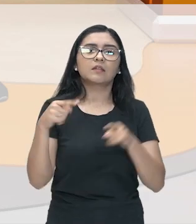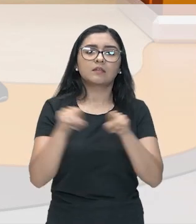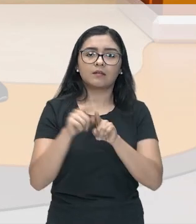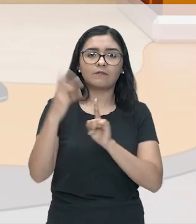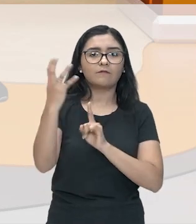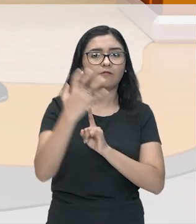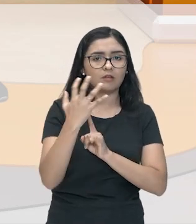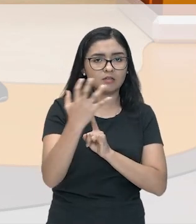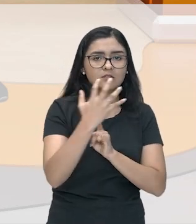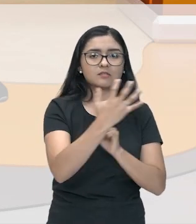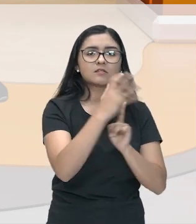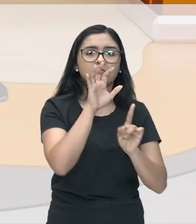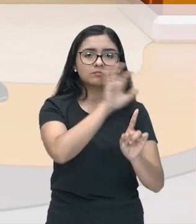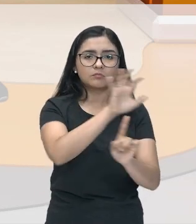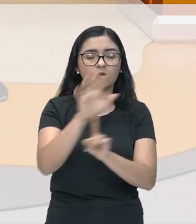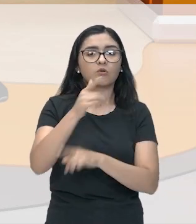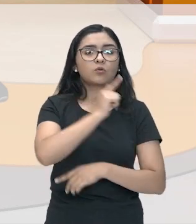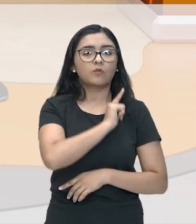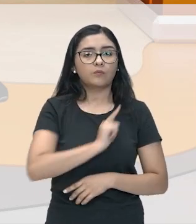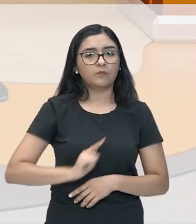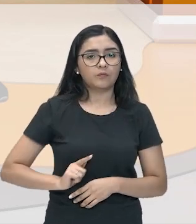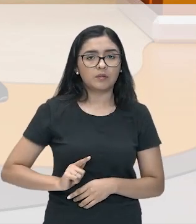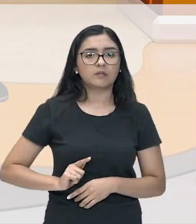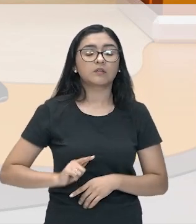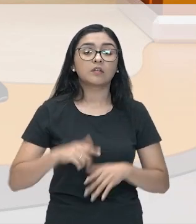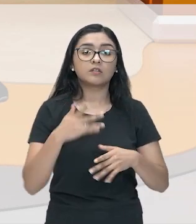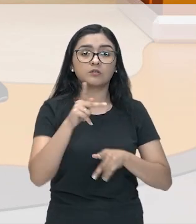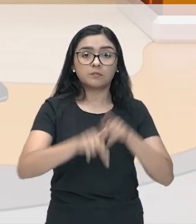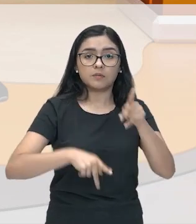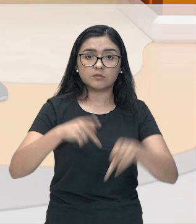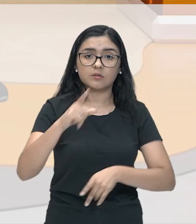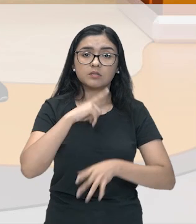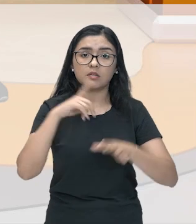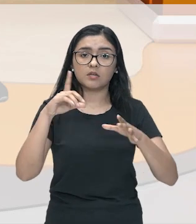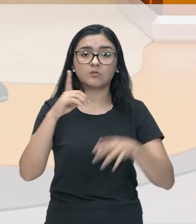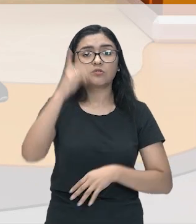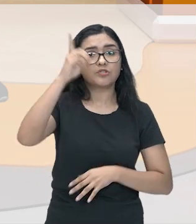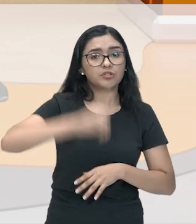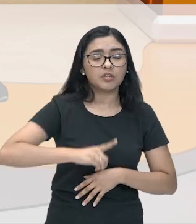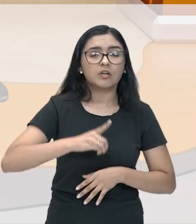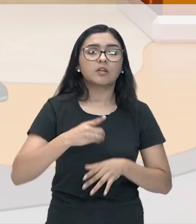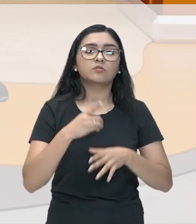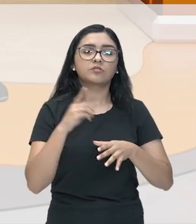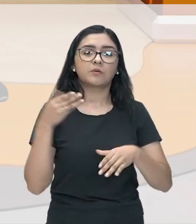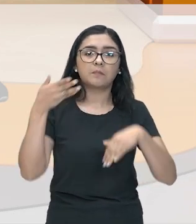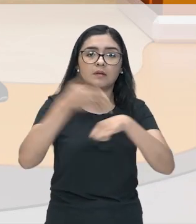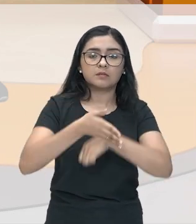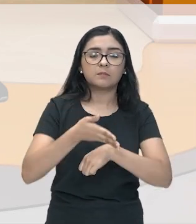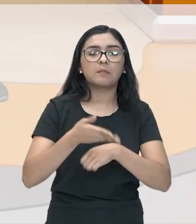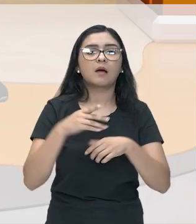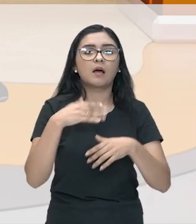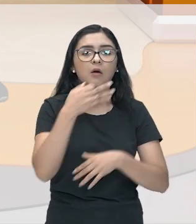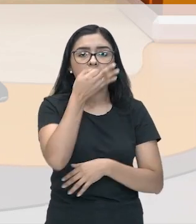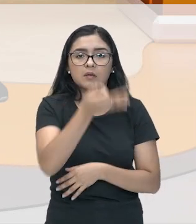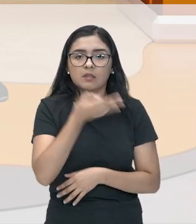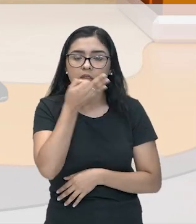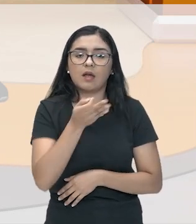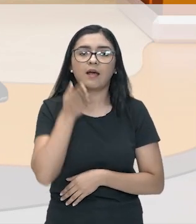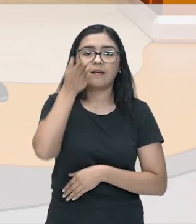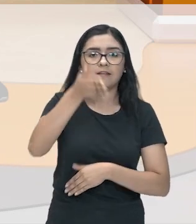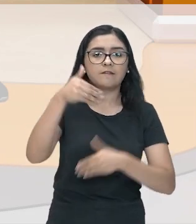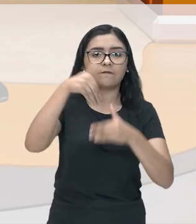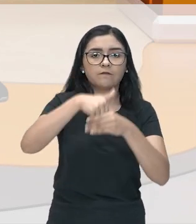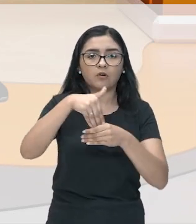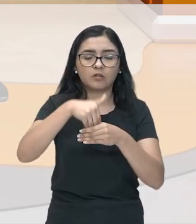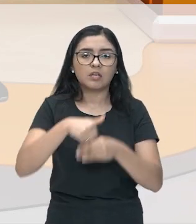governos onde as pessoas têm o direito de participar e opinar, ir lá e votar e escolher